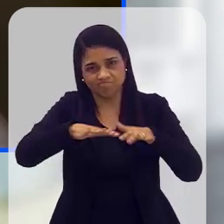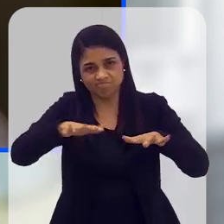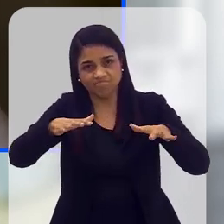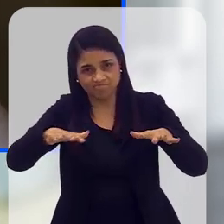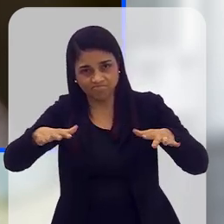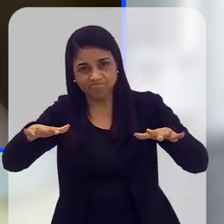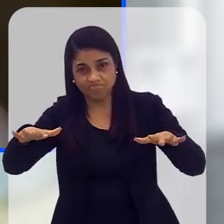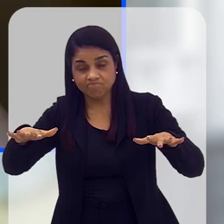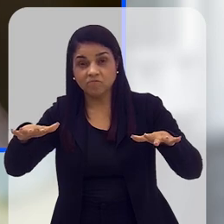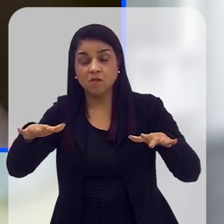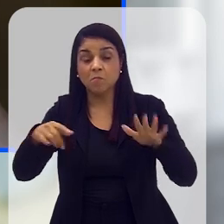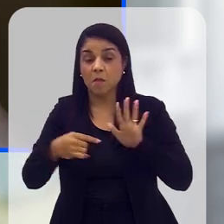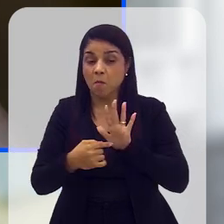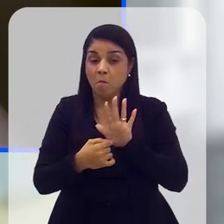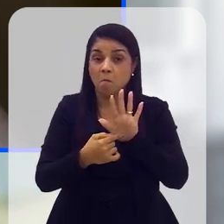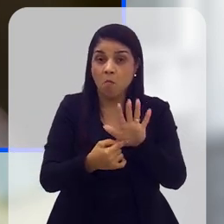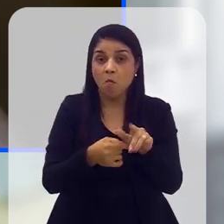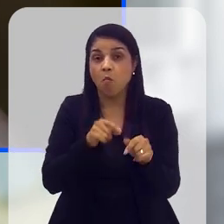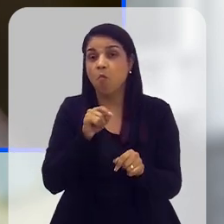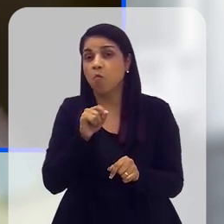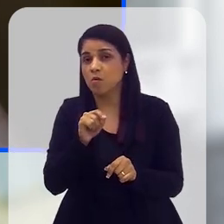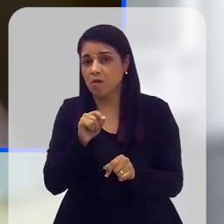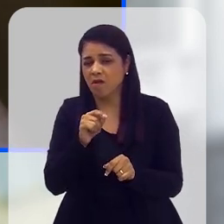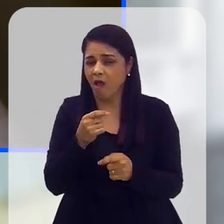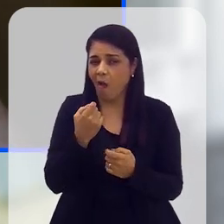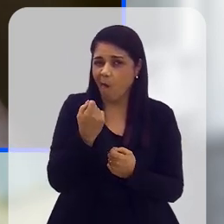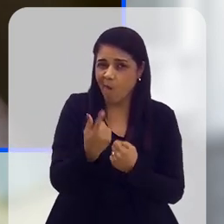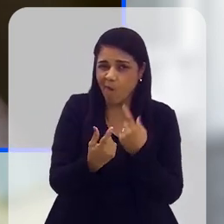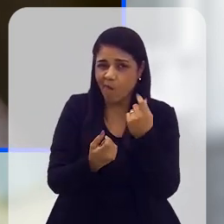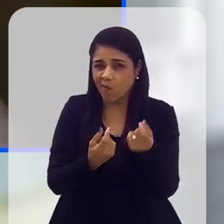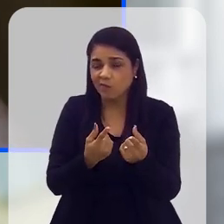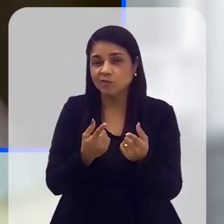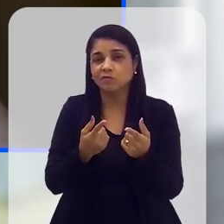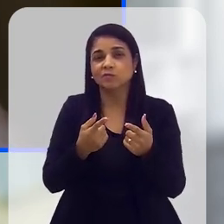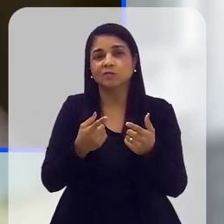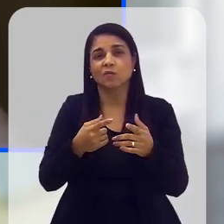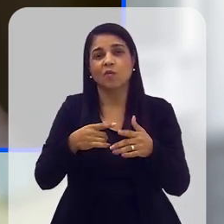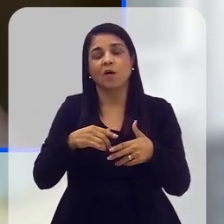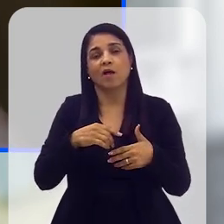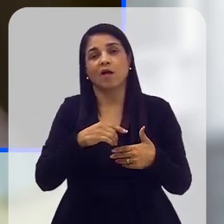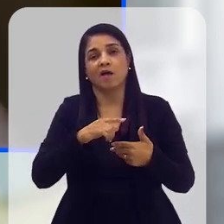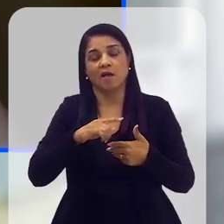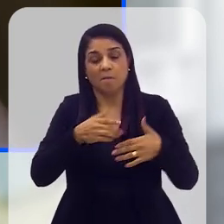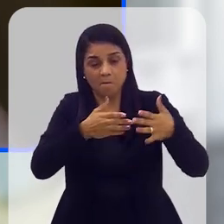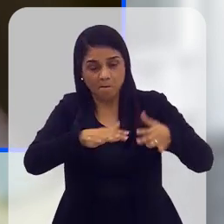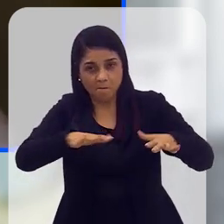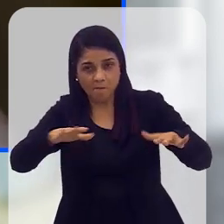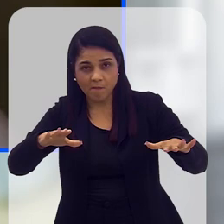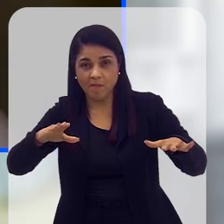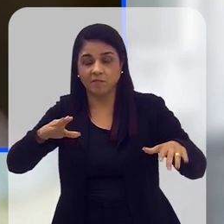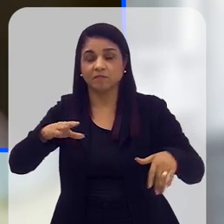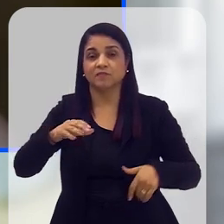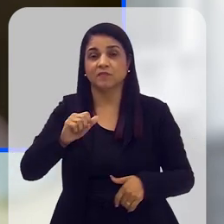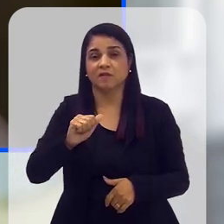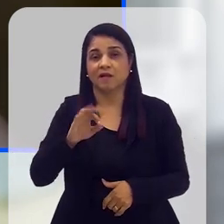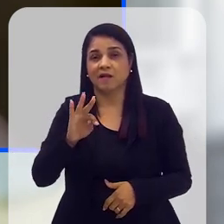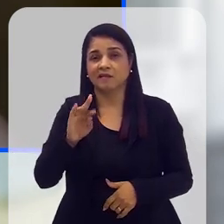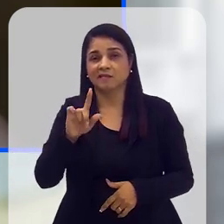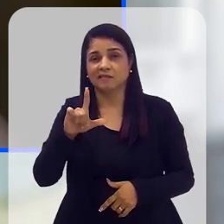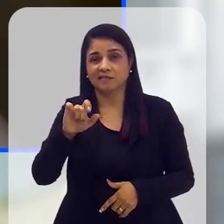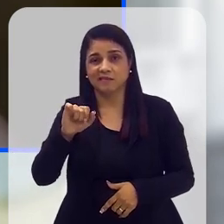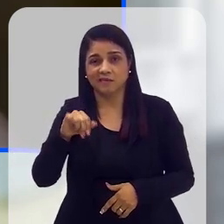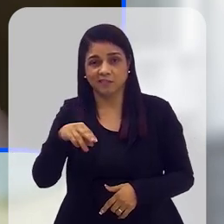oceanos, mas tem muitos que já mostram que, principalmente, o Atlântico Norte vem sofrendo bastante com